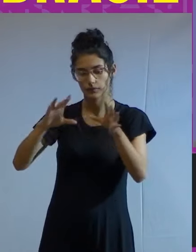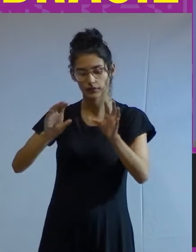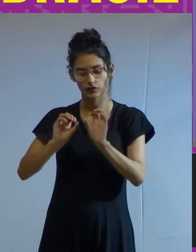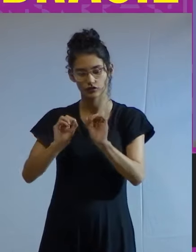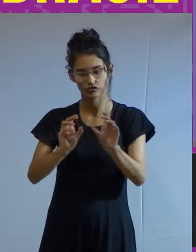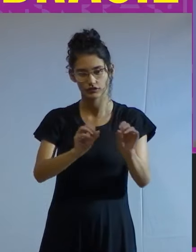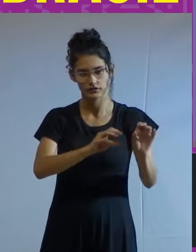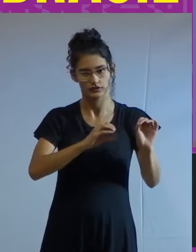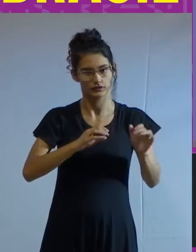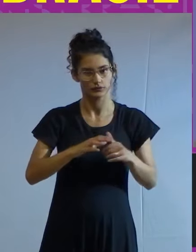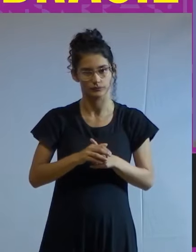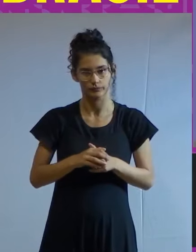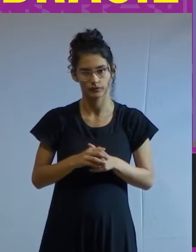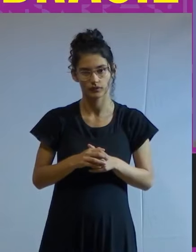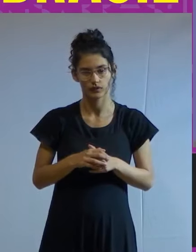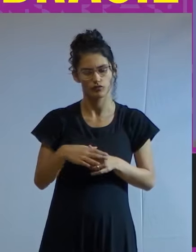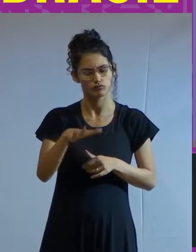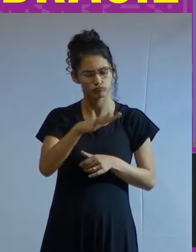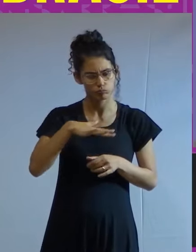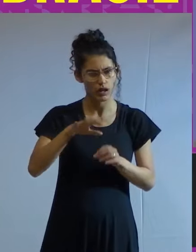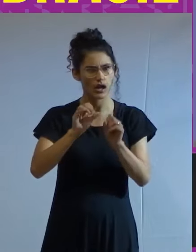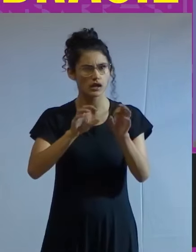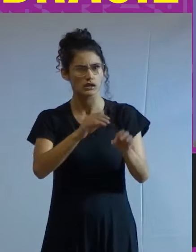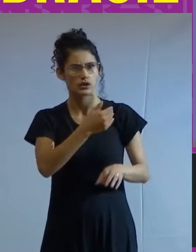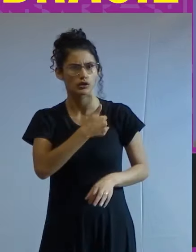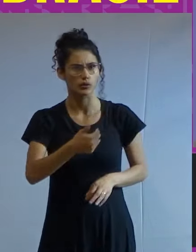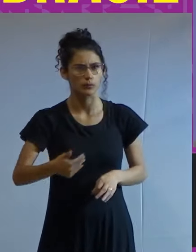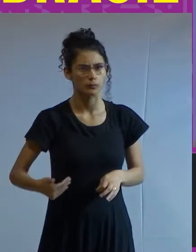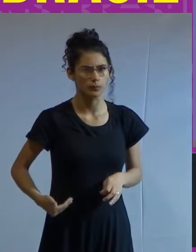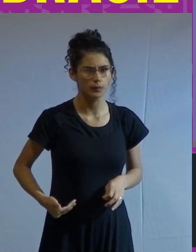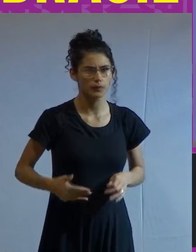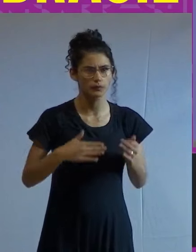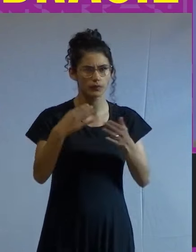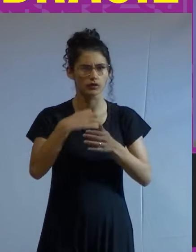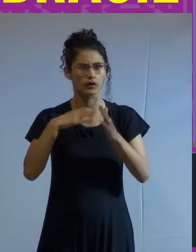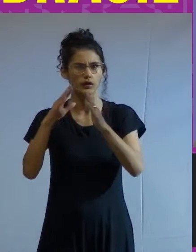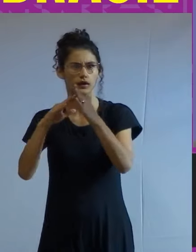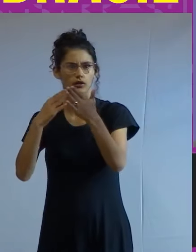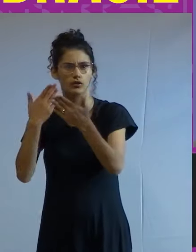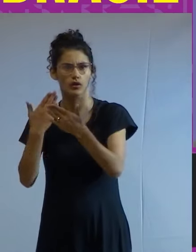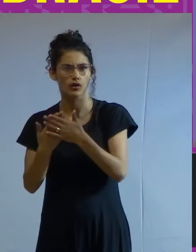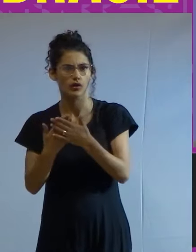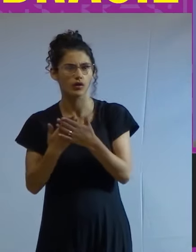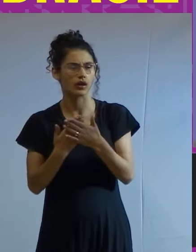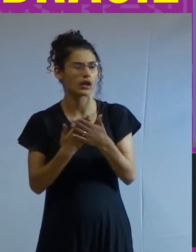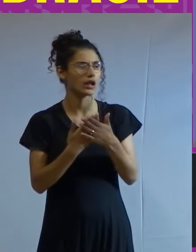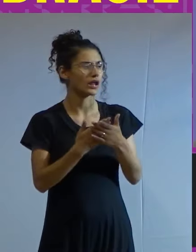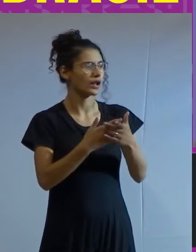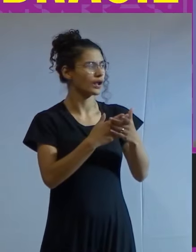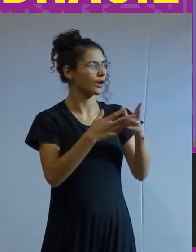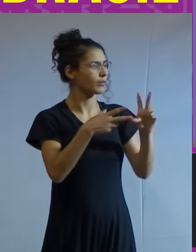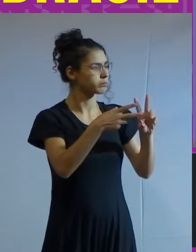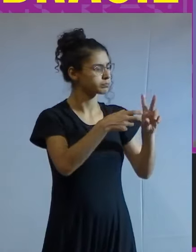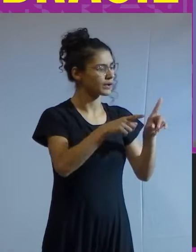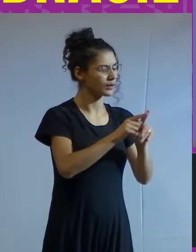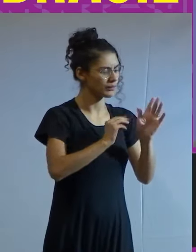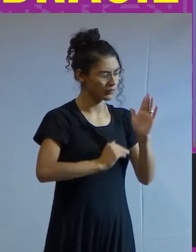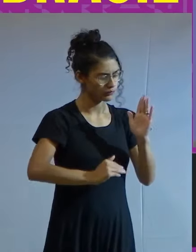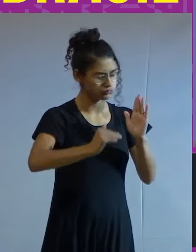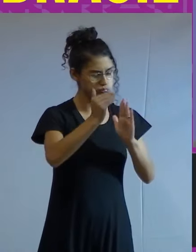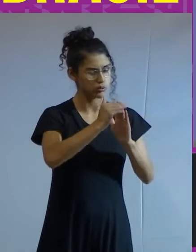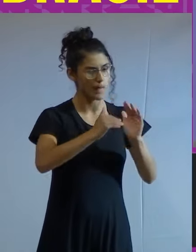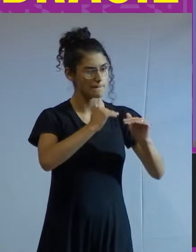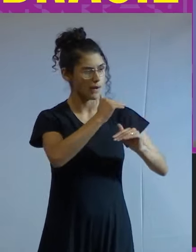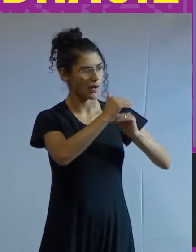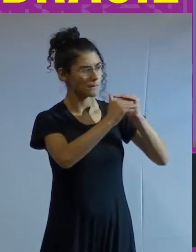de ensino. Um vasto ensino público, partindo da escola, da aldeia, e subindo de